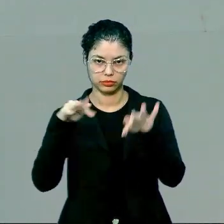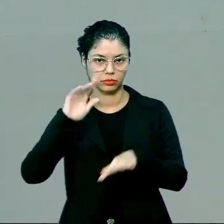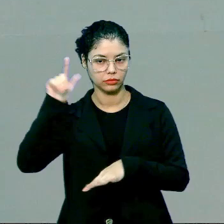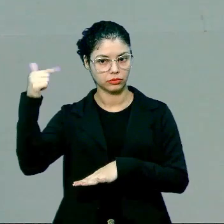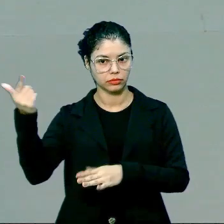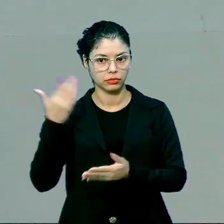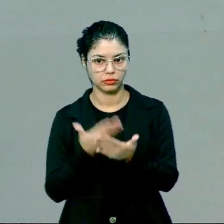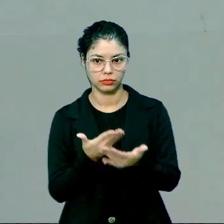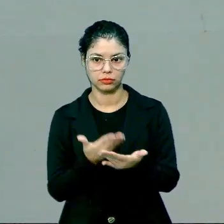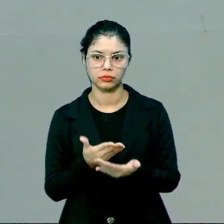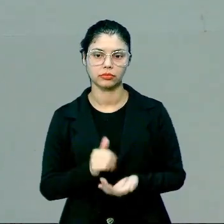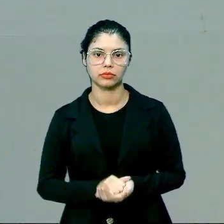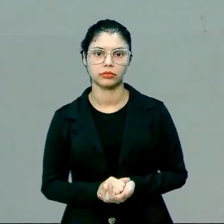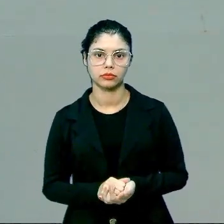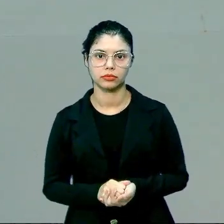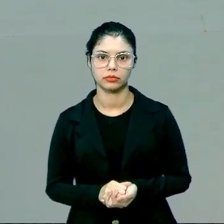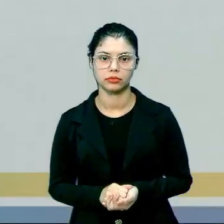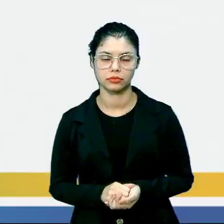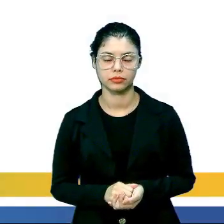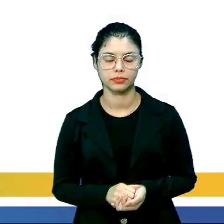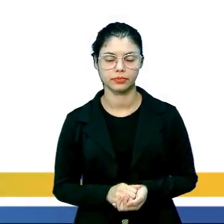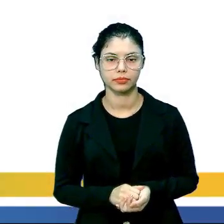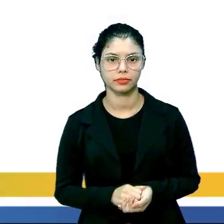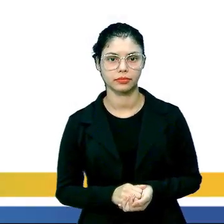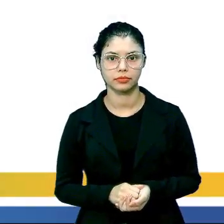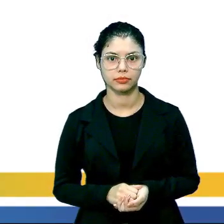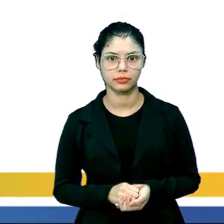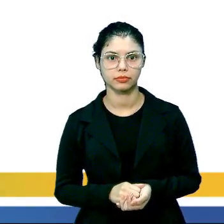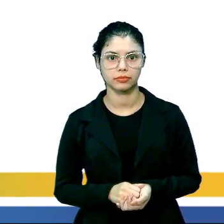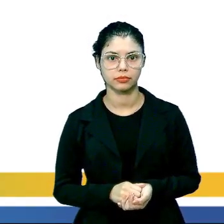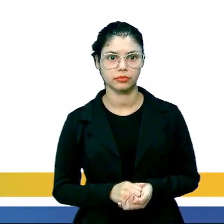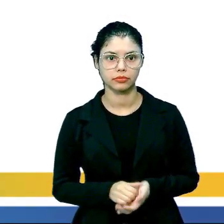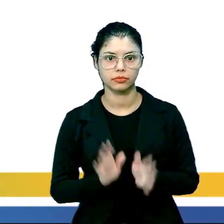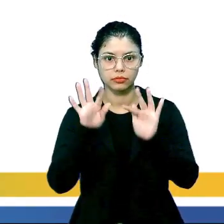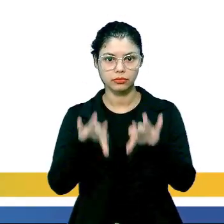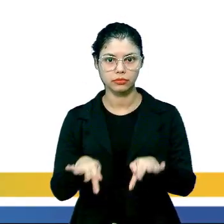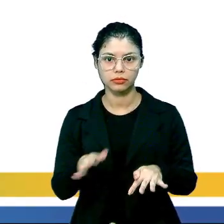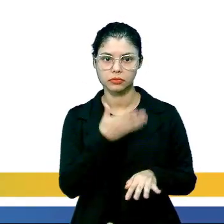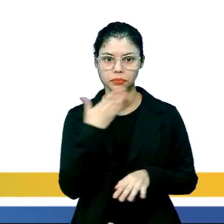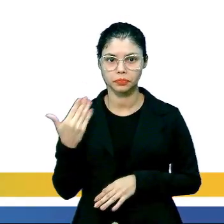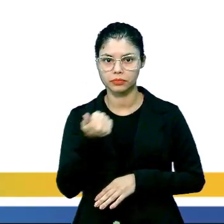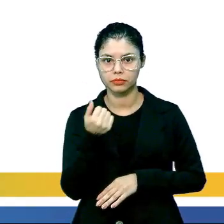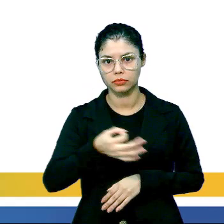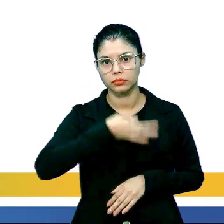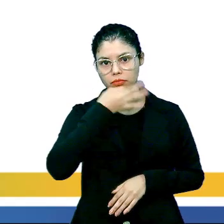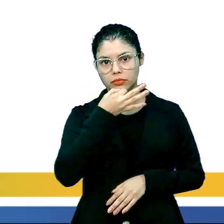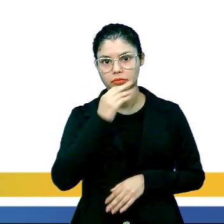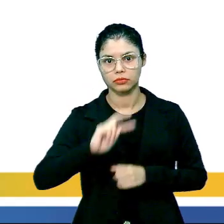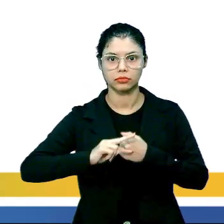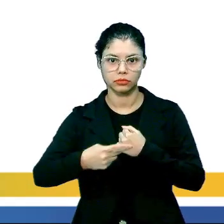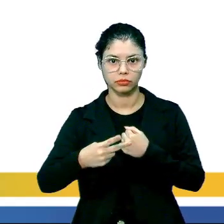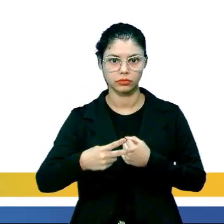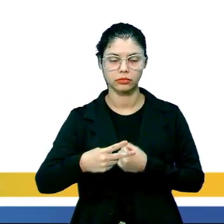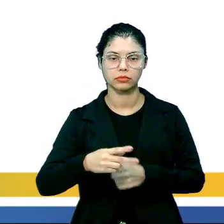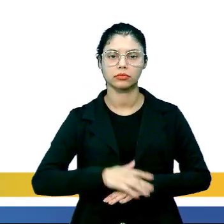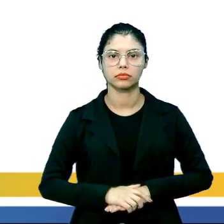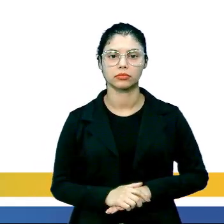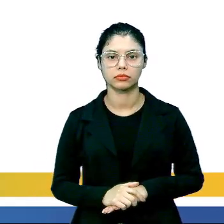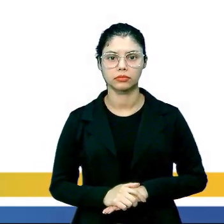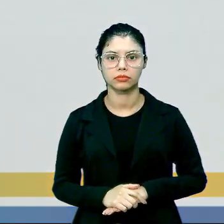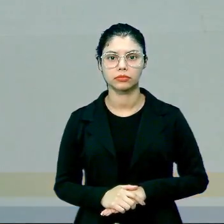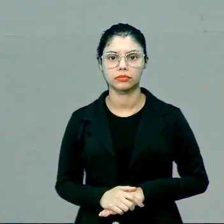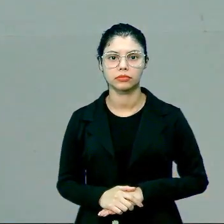nossa próxima aula, porque nós iremos fechar com chave de ouro, falando sobre o argumento de causa e